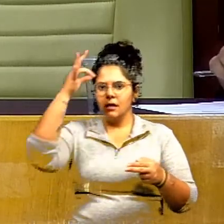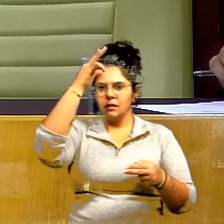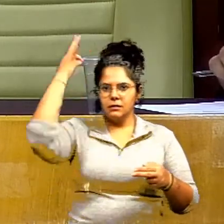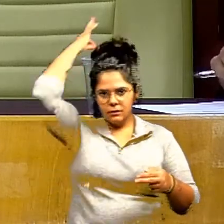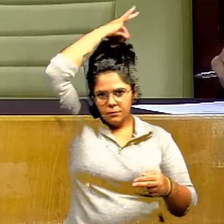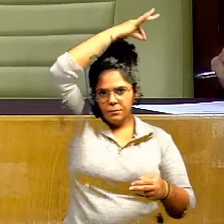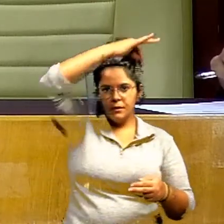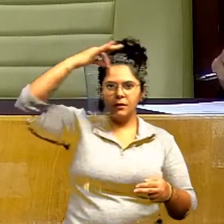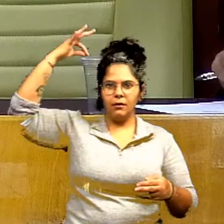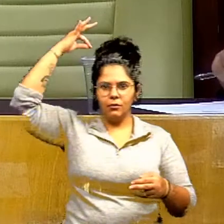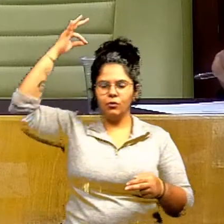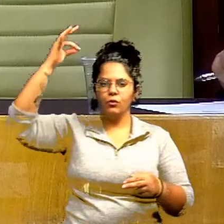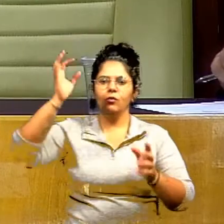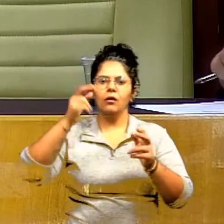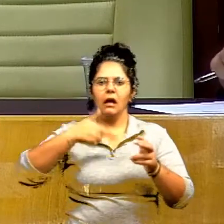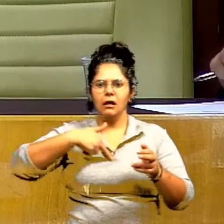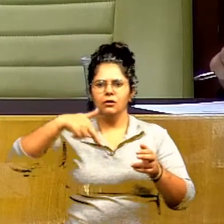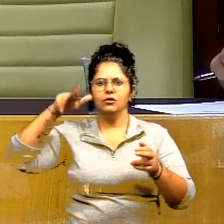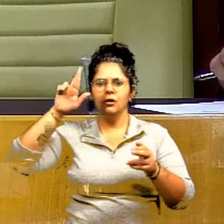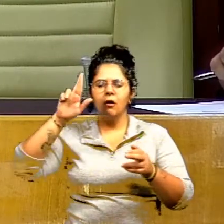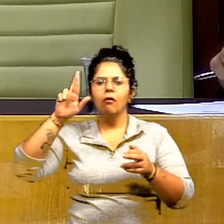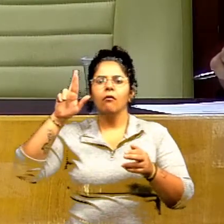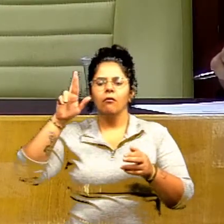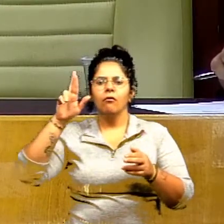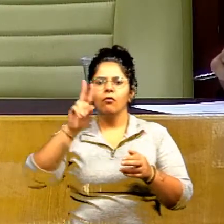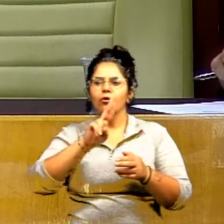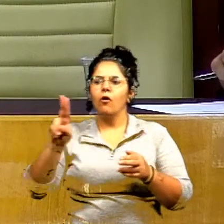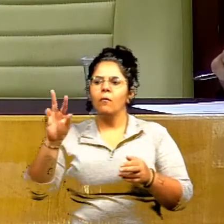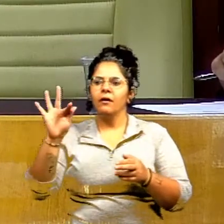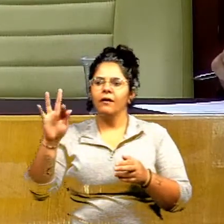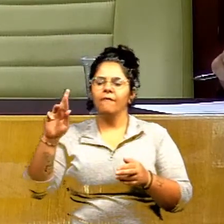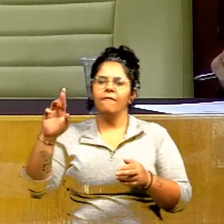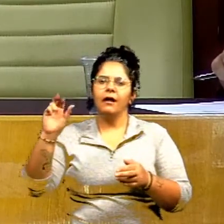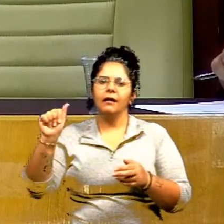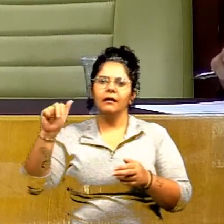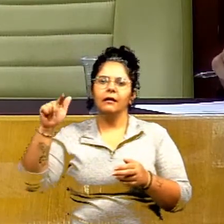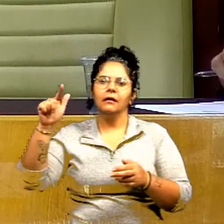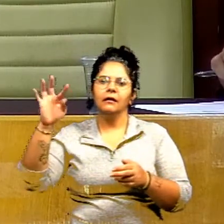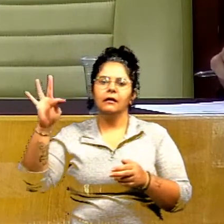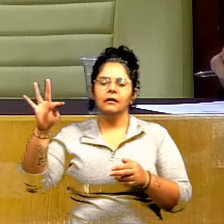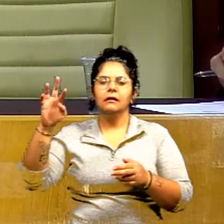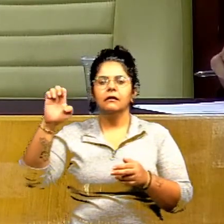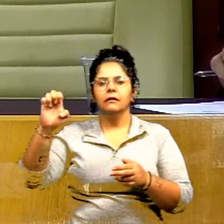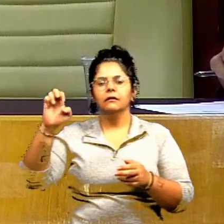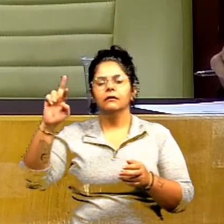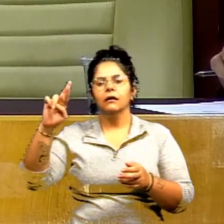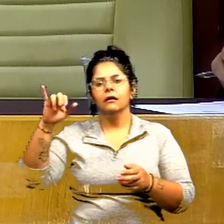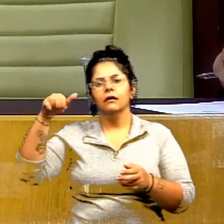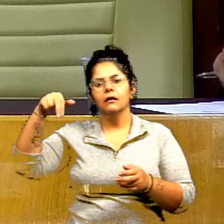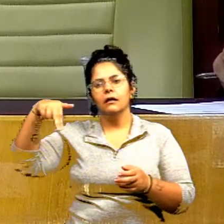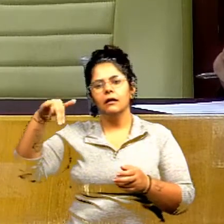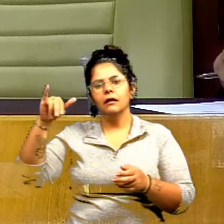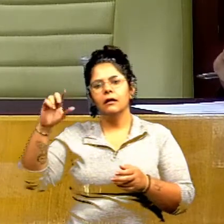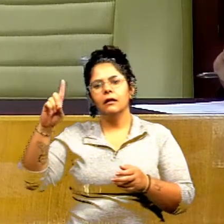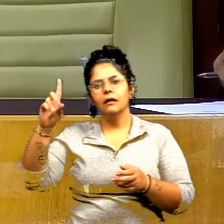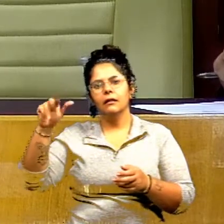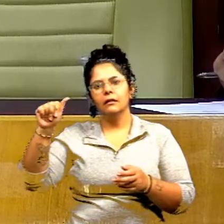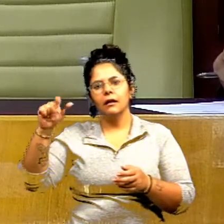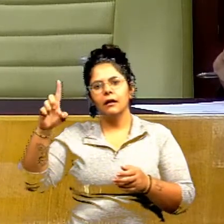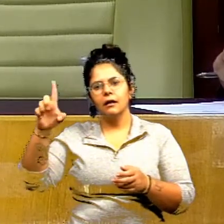Fraternidade, passou pela Comissão de Educação, Cultura, Ciência e Tecnologia, o relator doutor Francião Pereira, conclusão, projeto